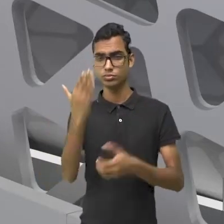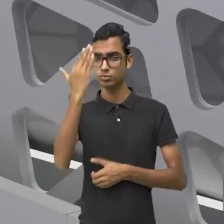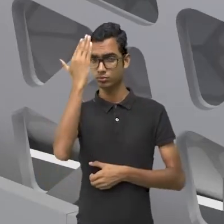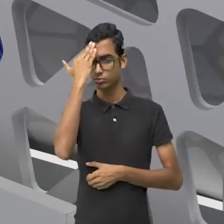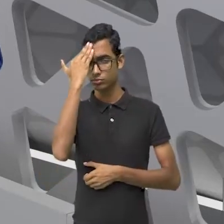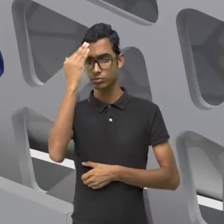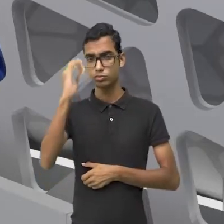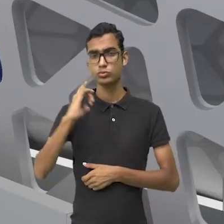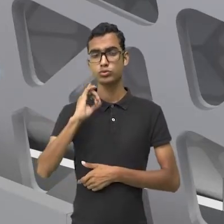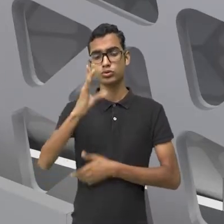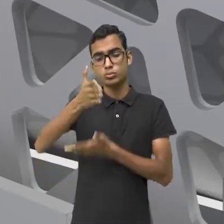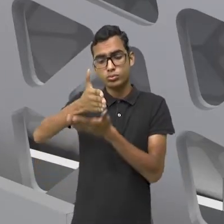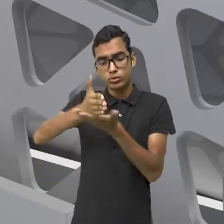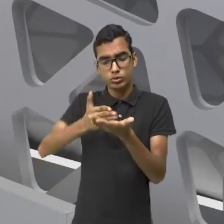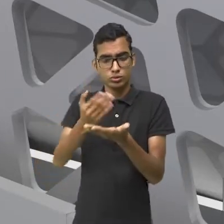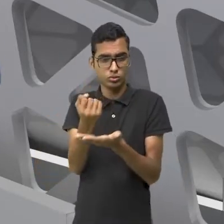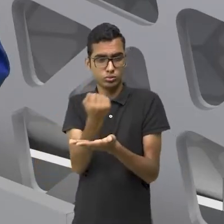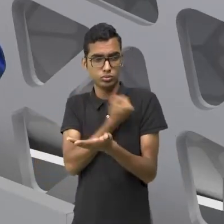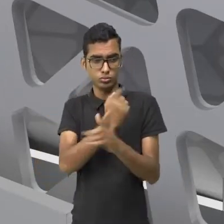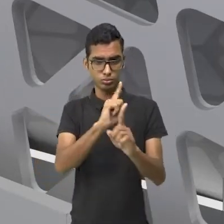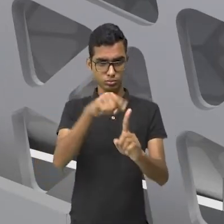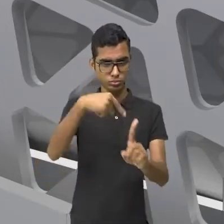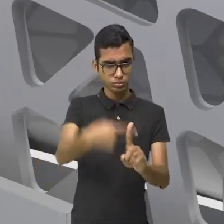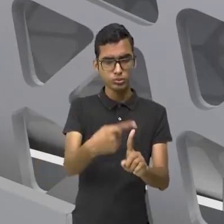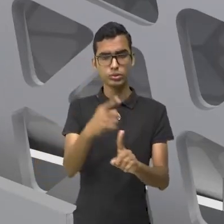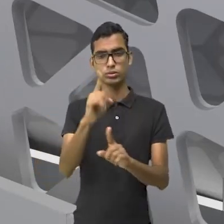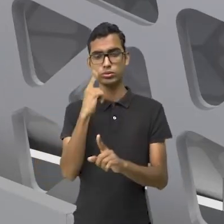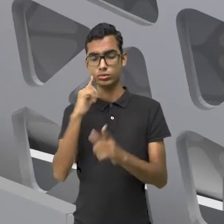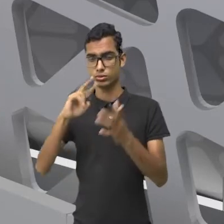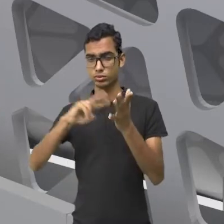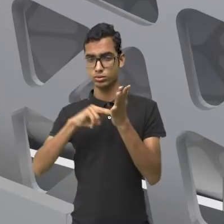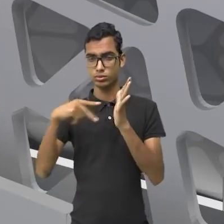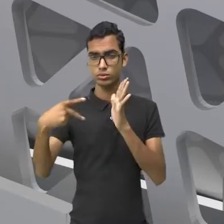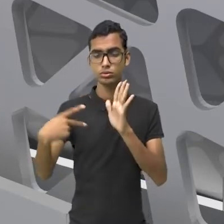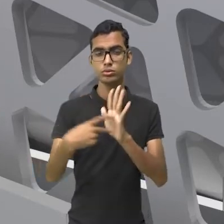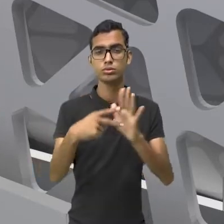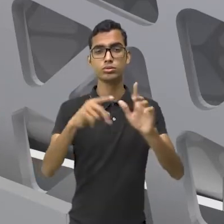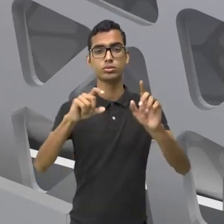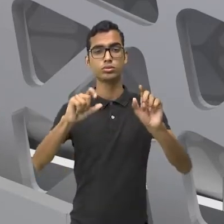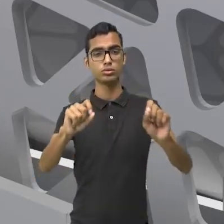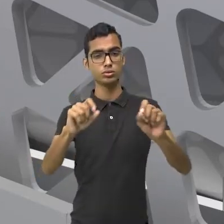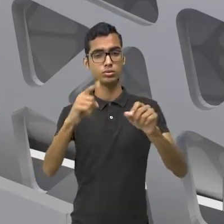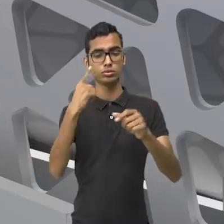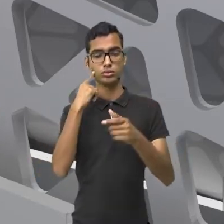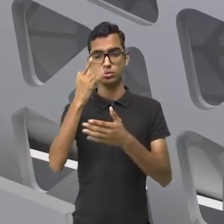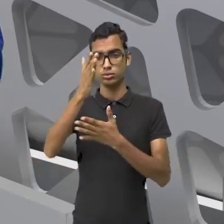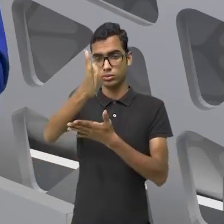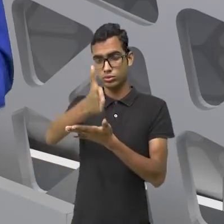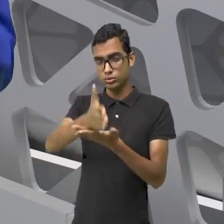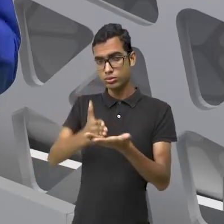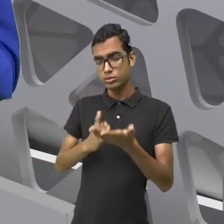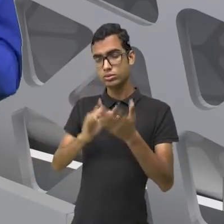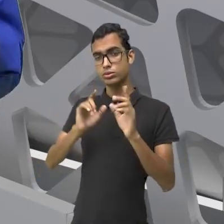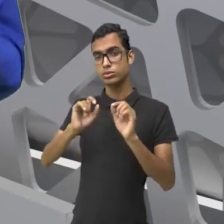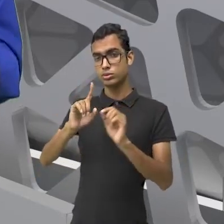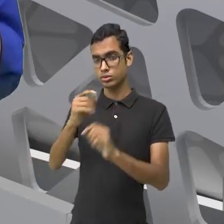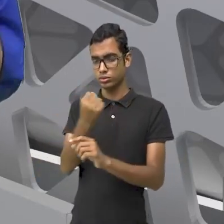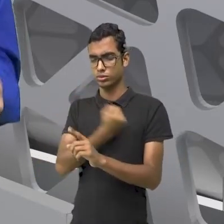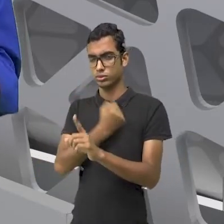metade de um número positivo, então significa que essa metade vai ser